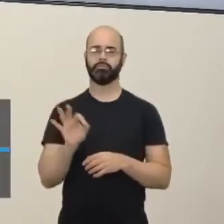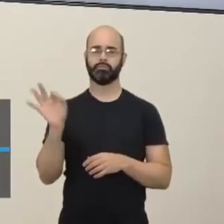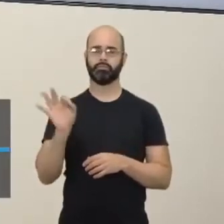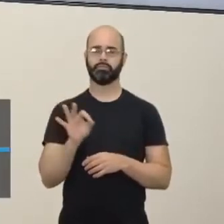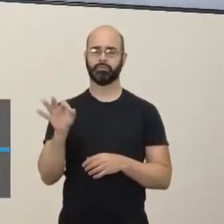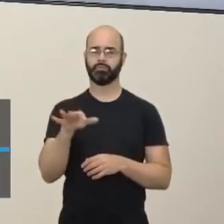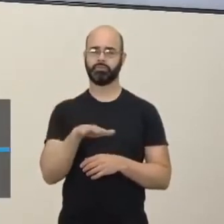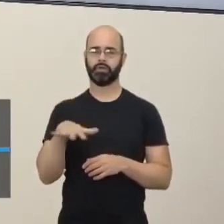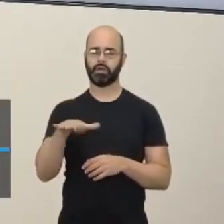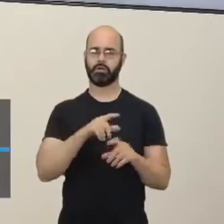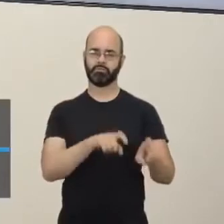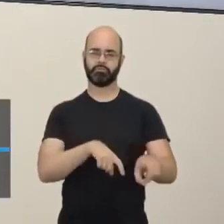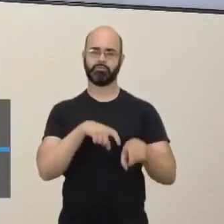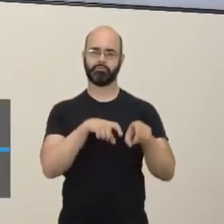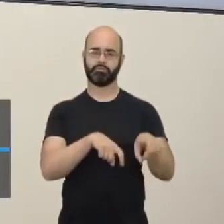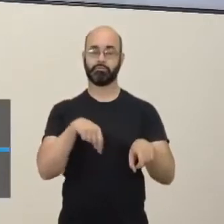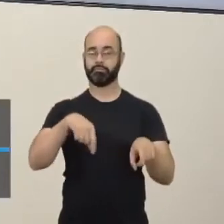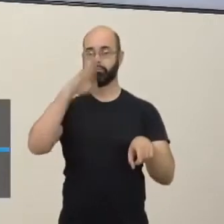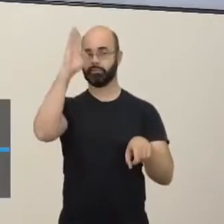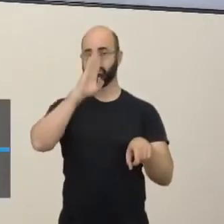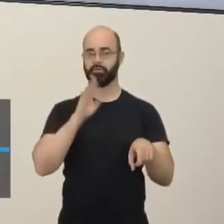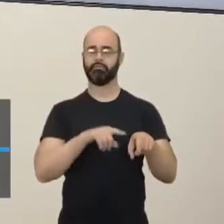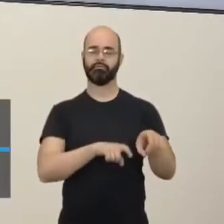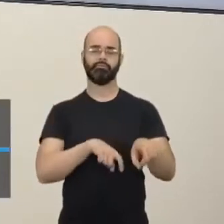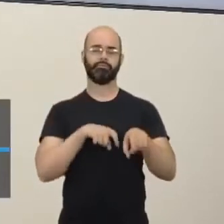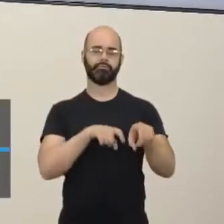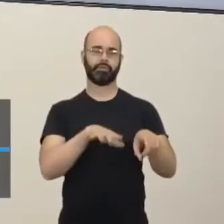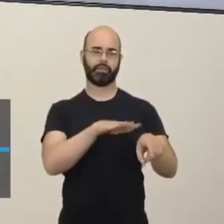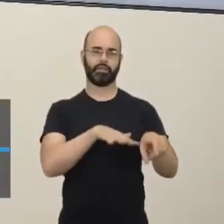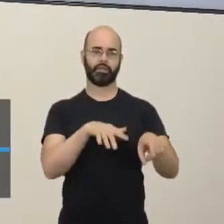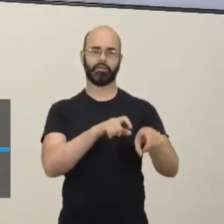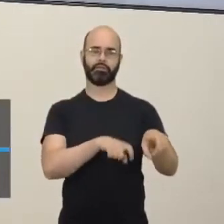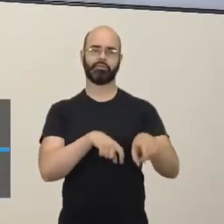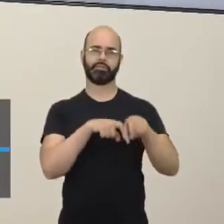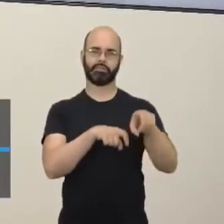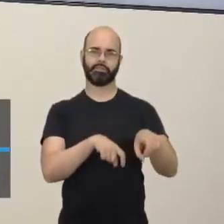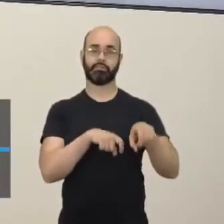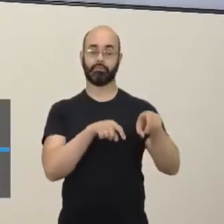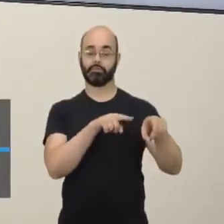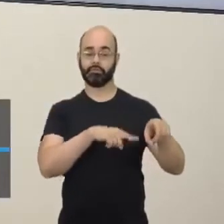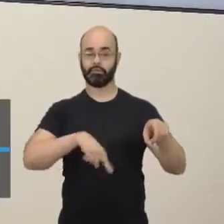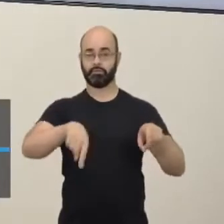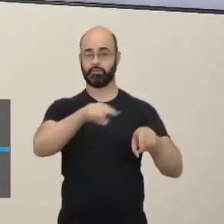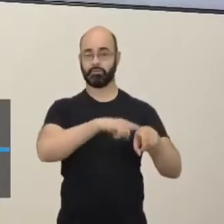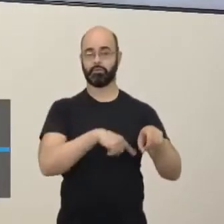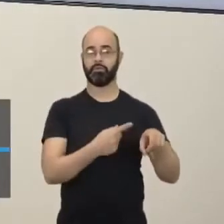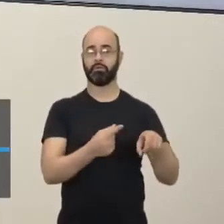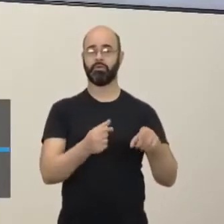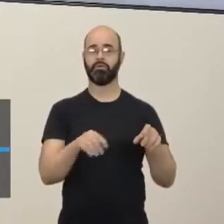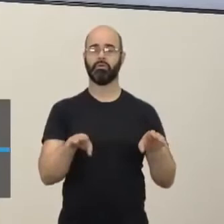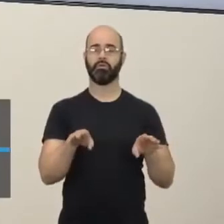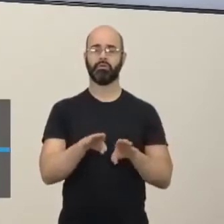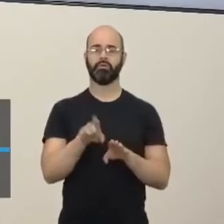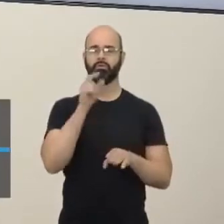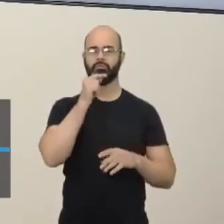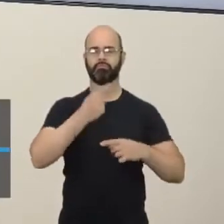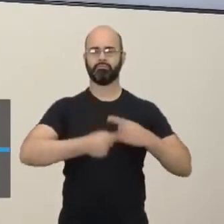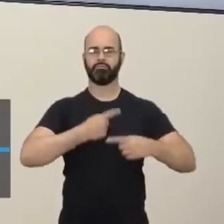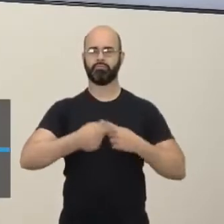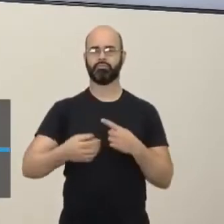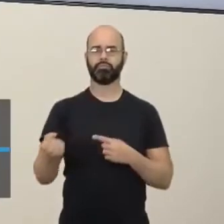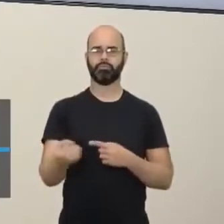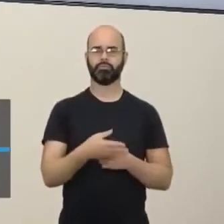áreas cultiváveis aqui no Brasil, né? Lembrando que boa parte dessas terras aí são de mecanização, de modernização